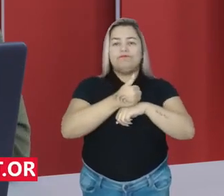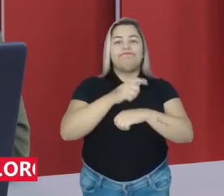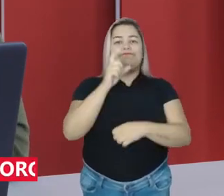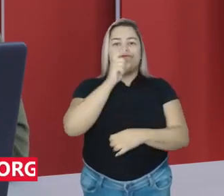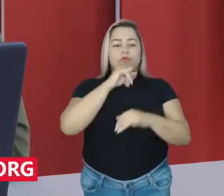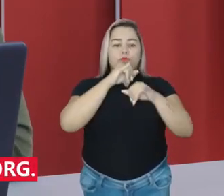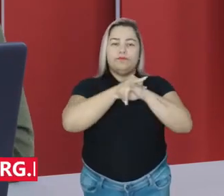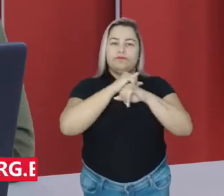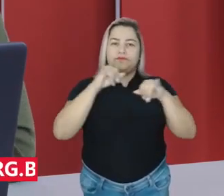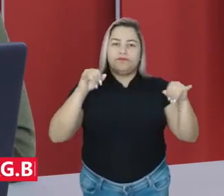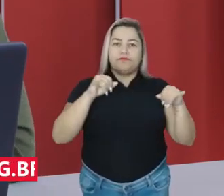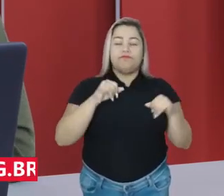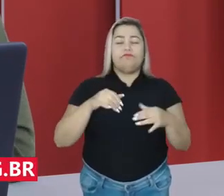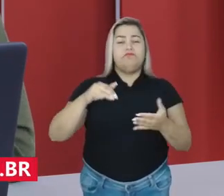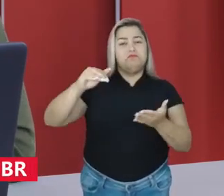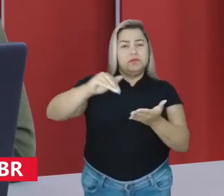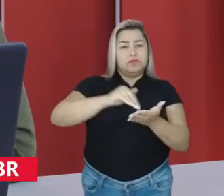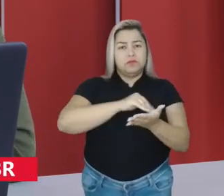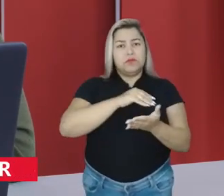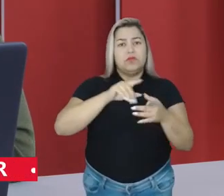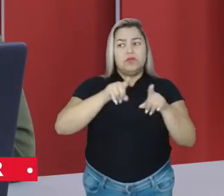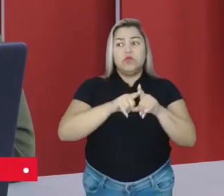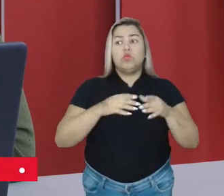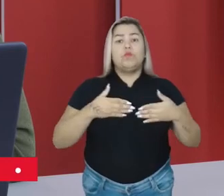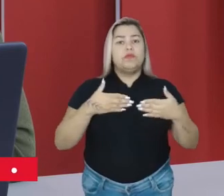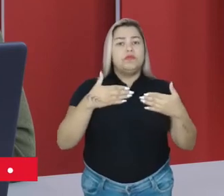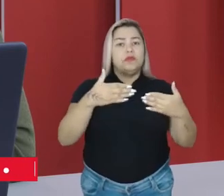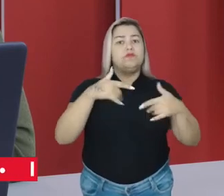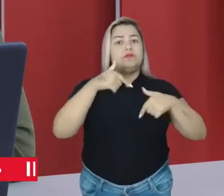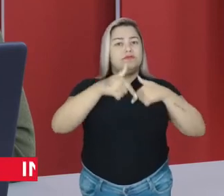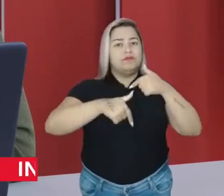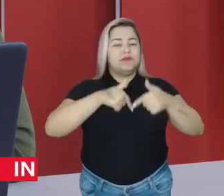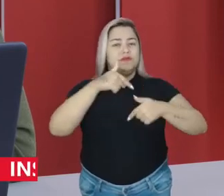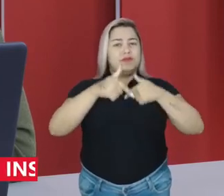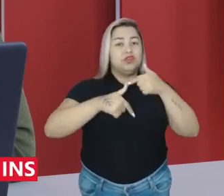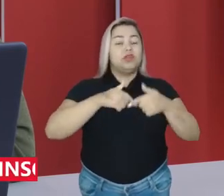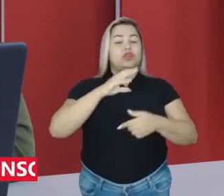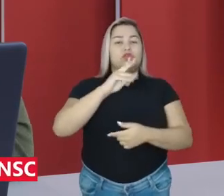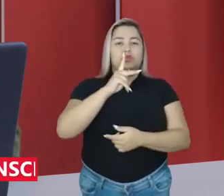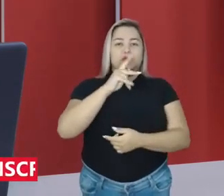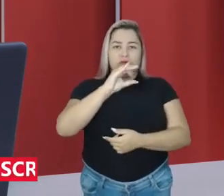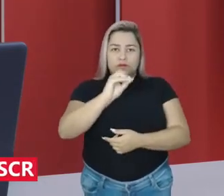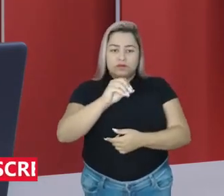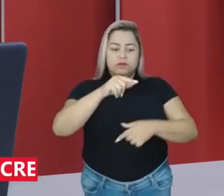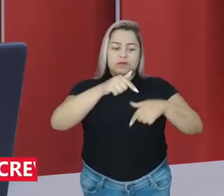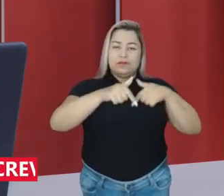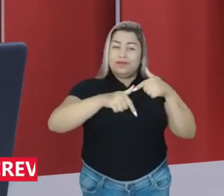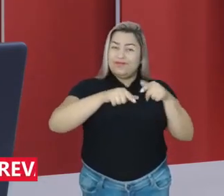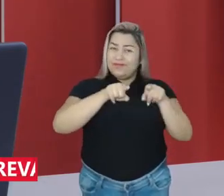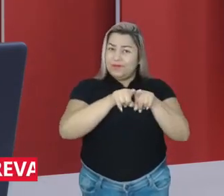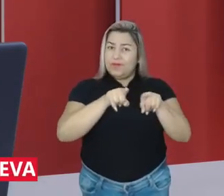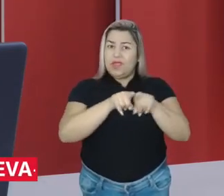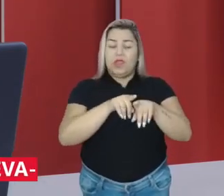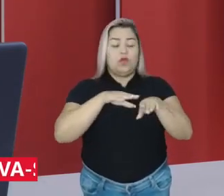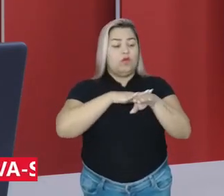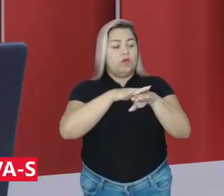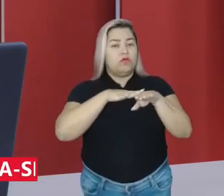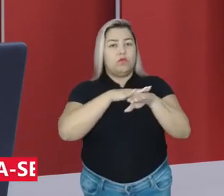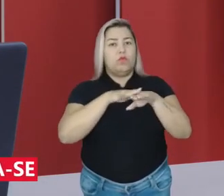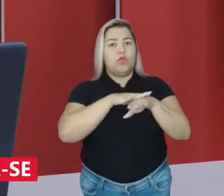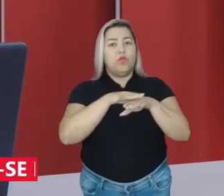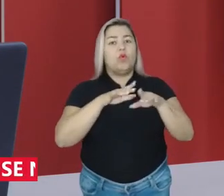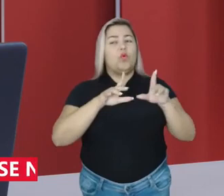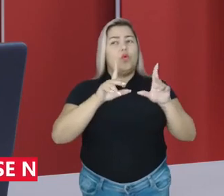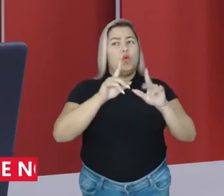news. O secretário executivo do Ministério do Trabalho e Emprego, Chico Massena, também conversa com a gente sobre o reajuste do salário